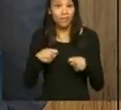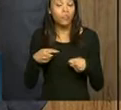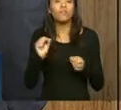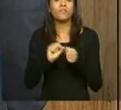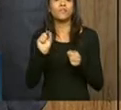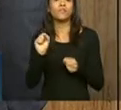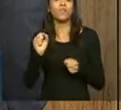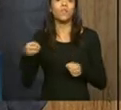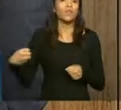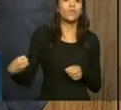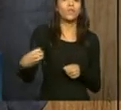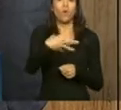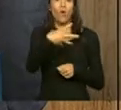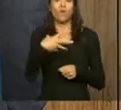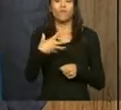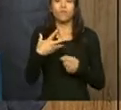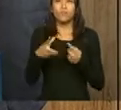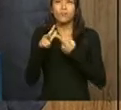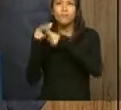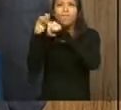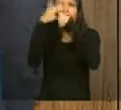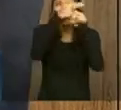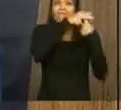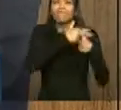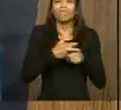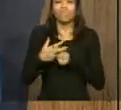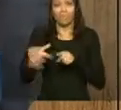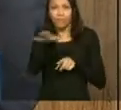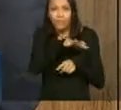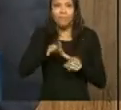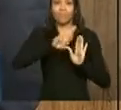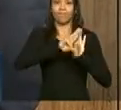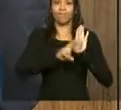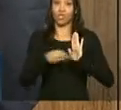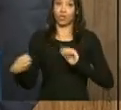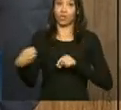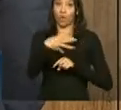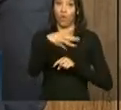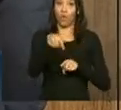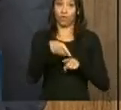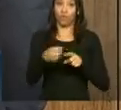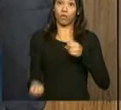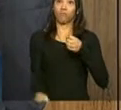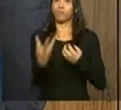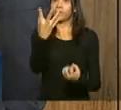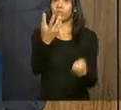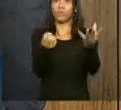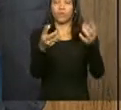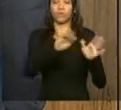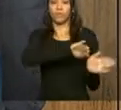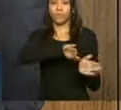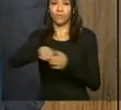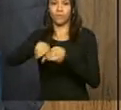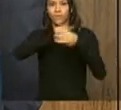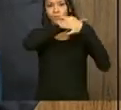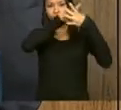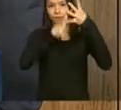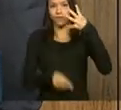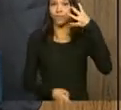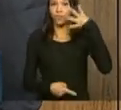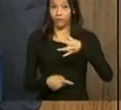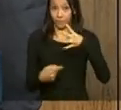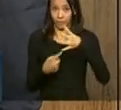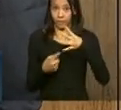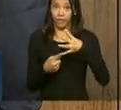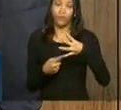atividades de regulamentação nesses novos setores que forem surgindo. A quarta área é